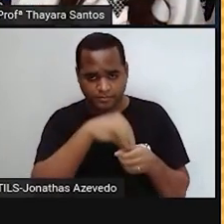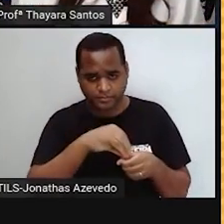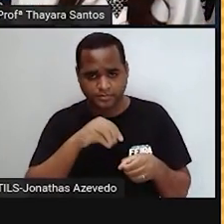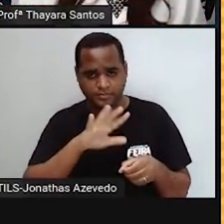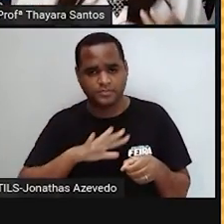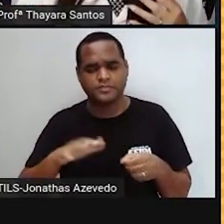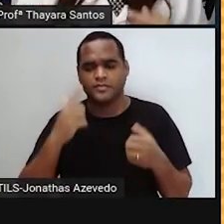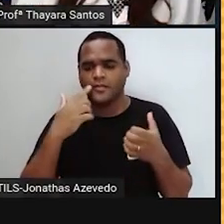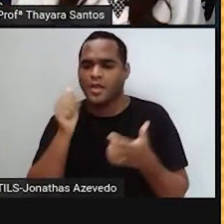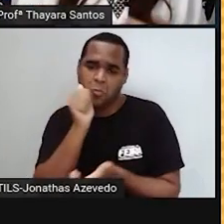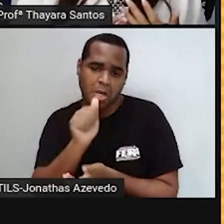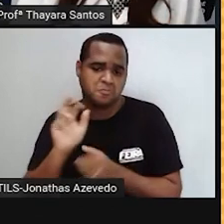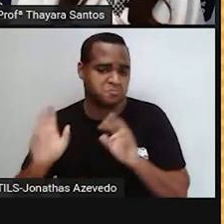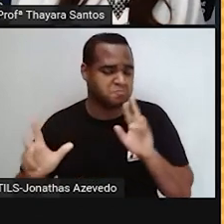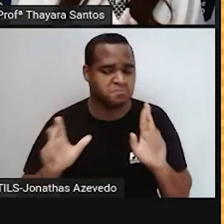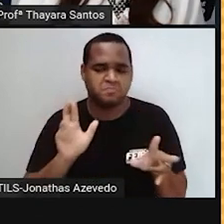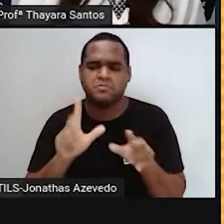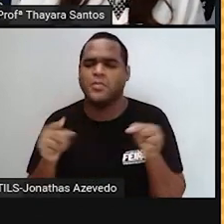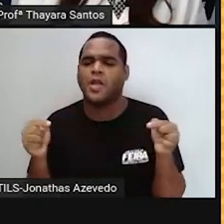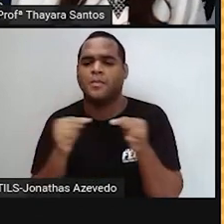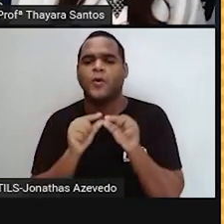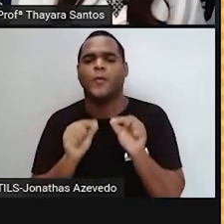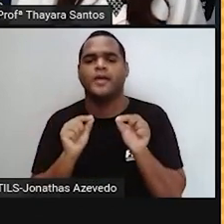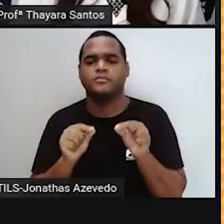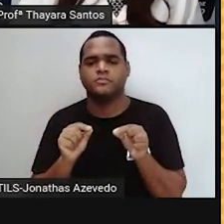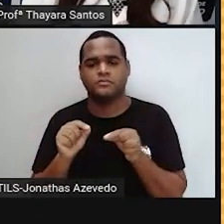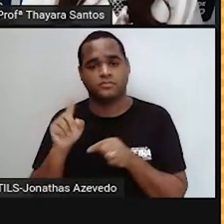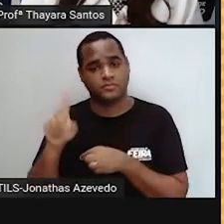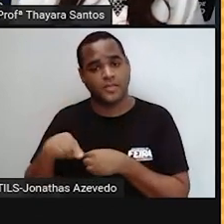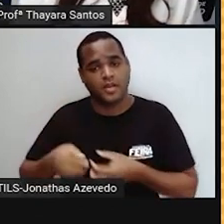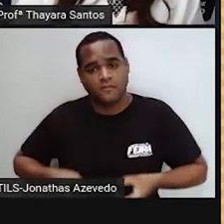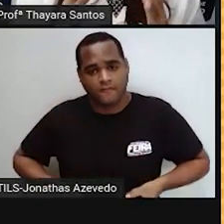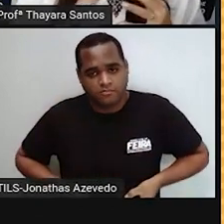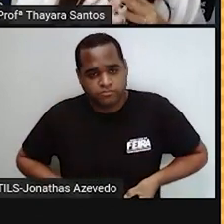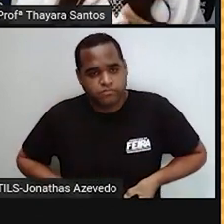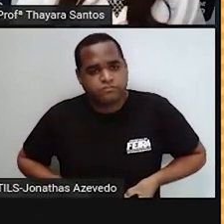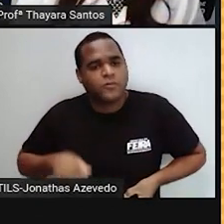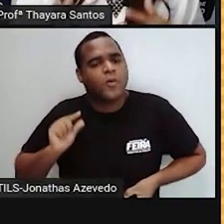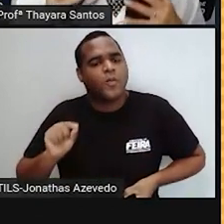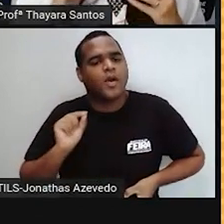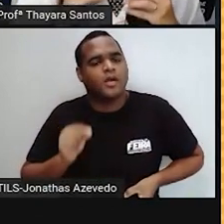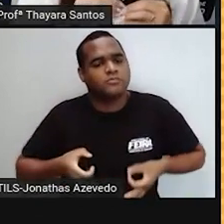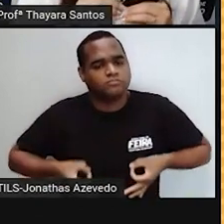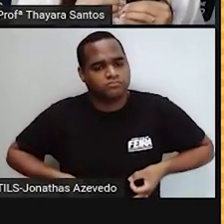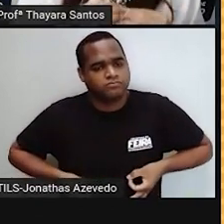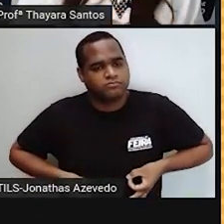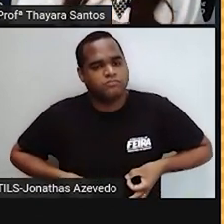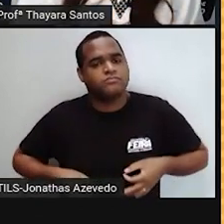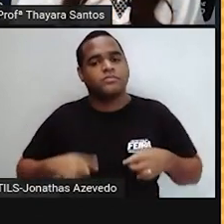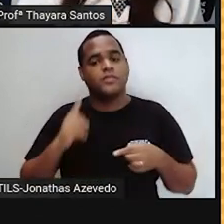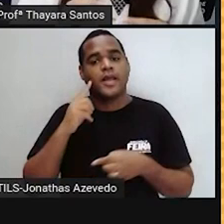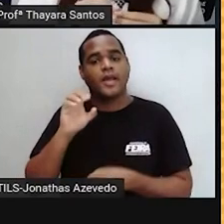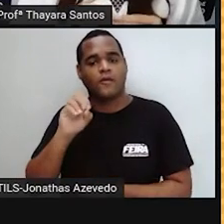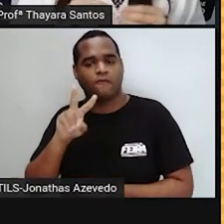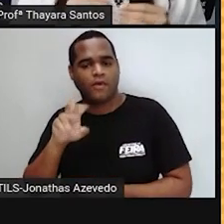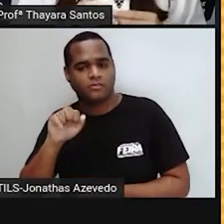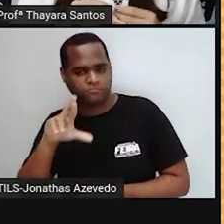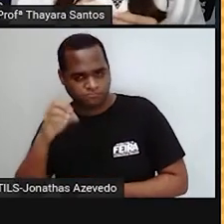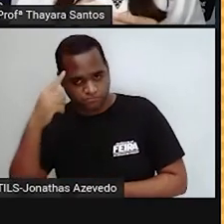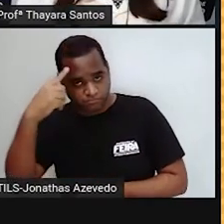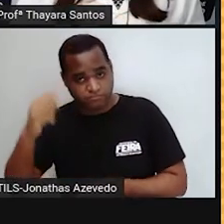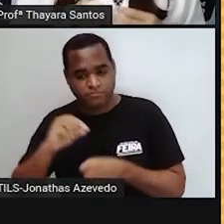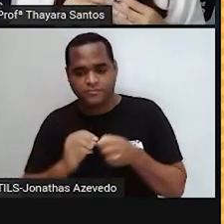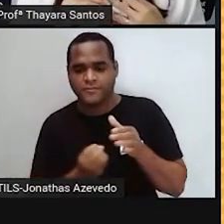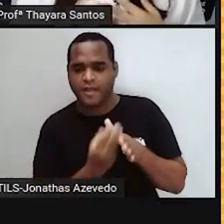mulher para mulher. E qual é a função desse ovário? A função dele é produzir os ovócitos, que são as células